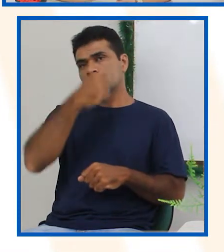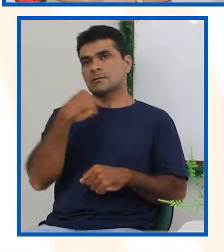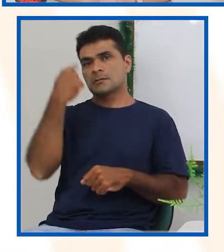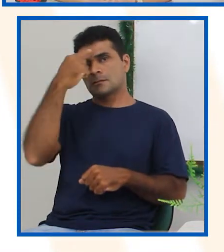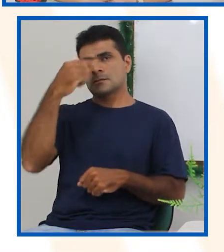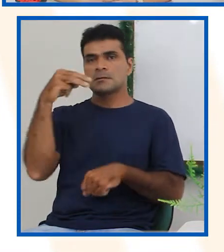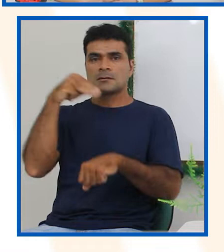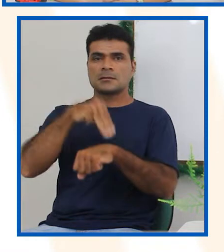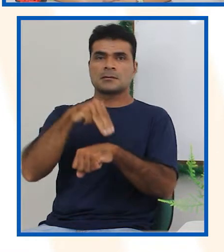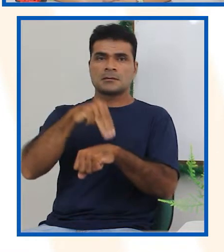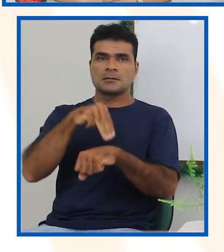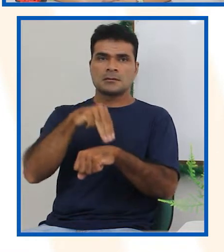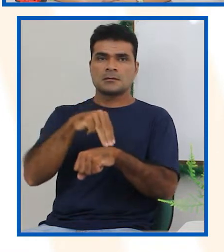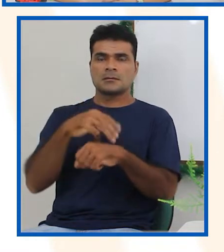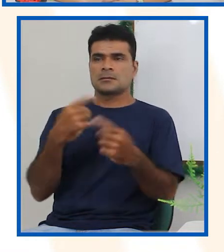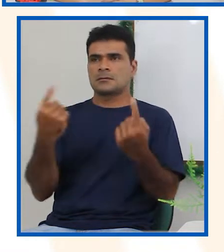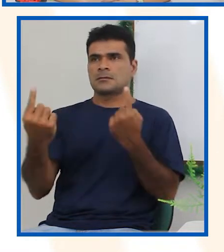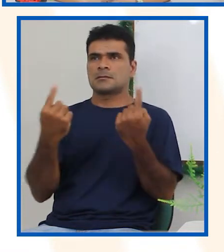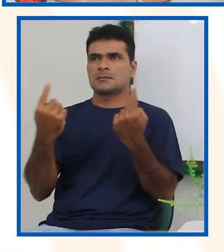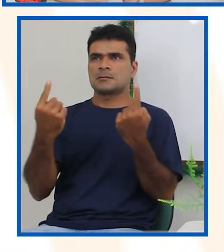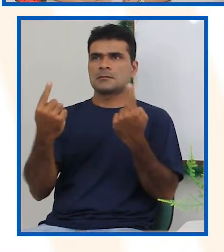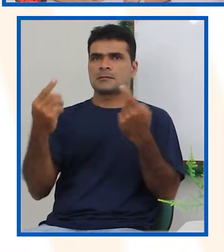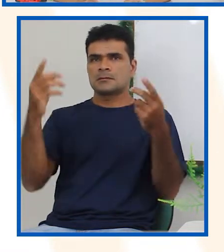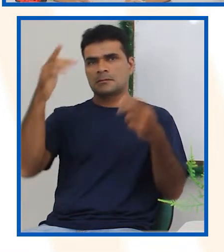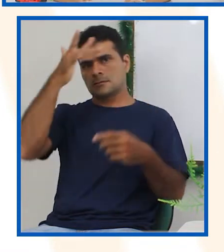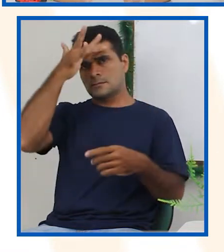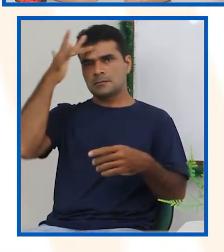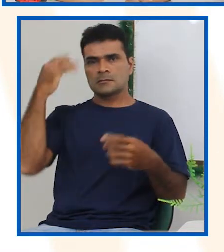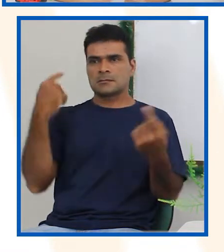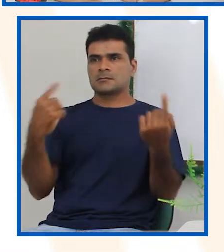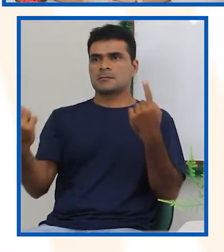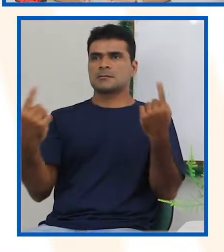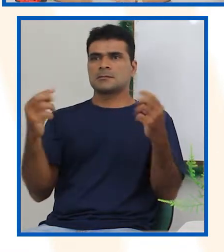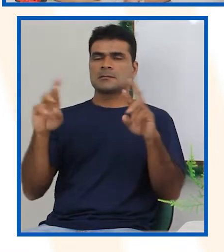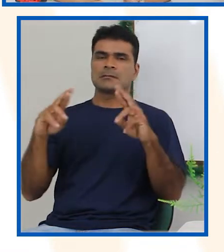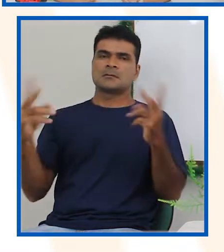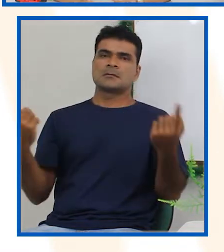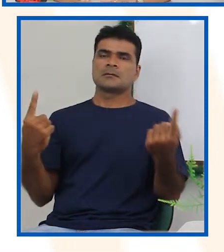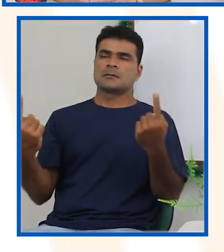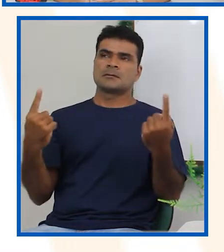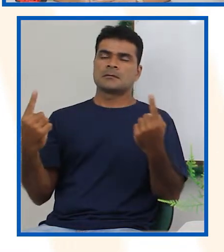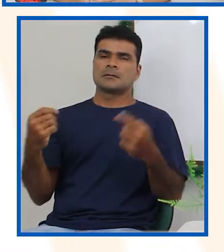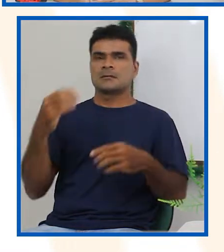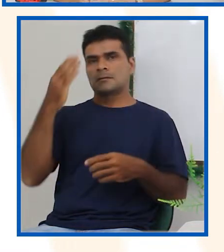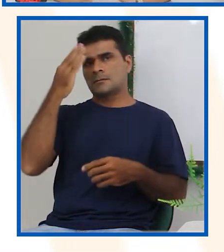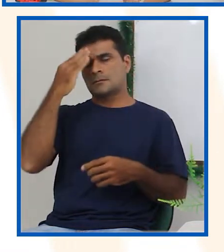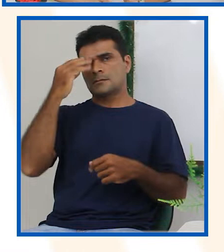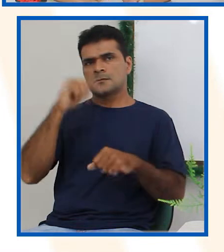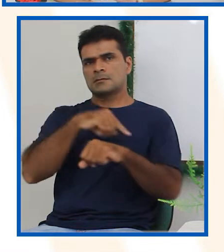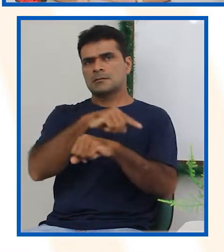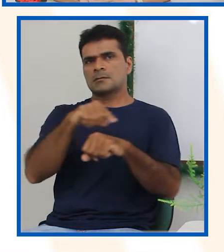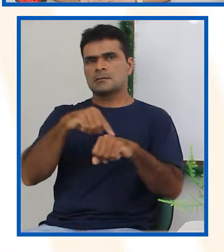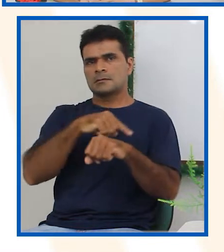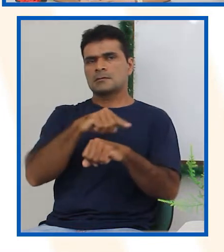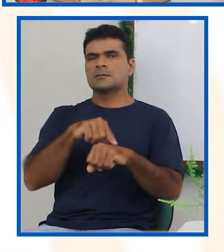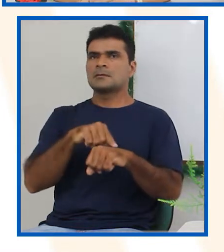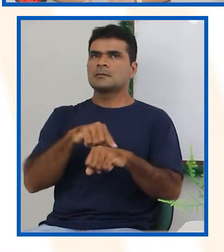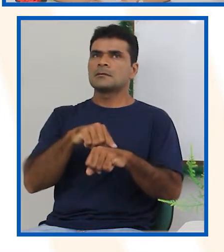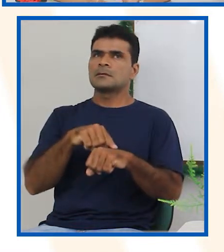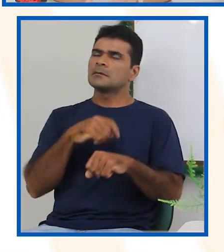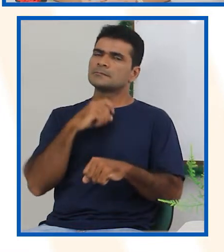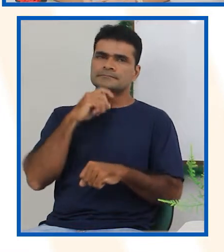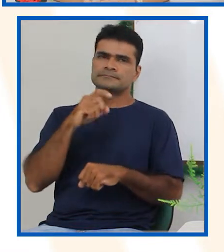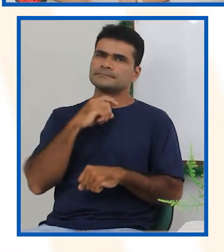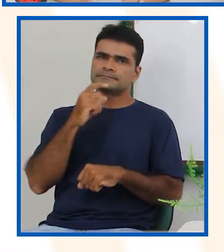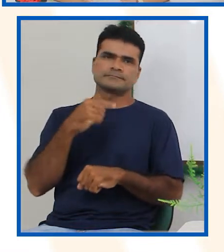pessoas vão realizar o mesmo trajeto, tá? Mas, um ônibus, porque ele tem uma quilometragem que é média